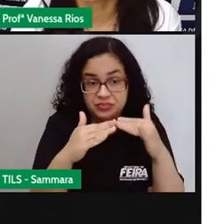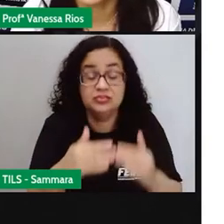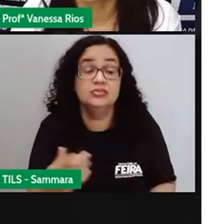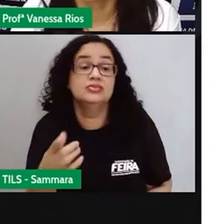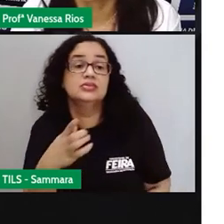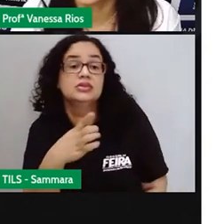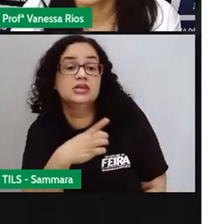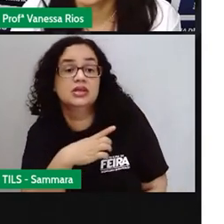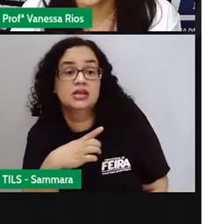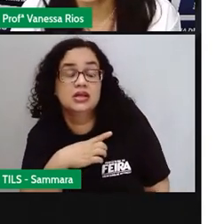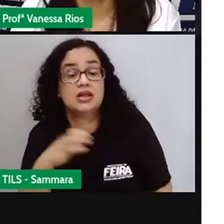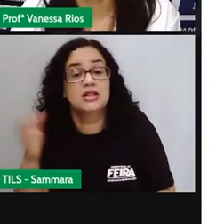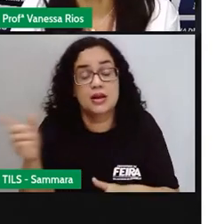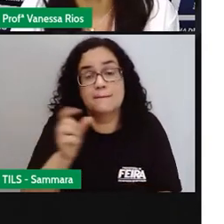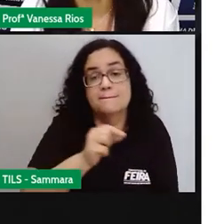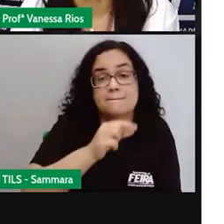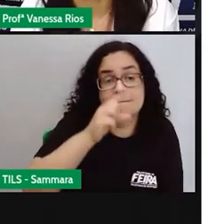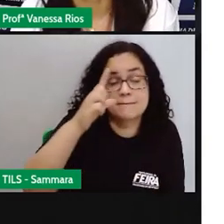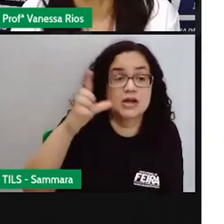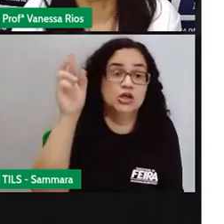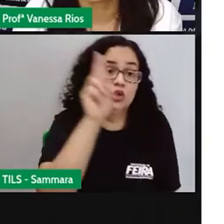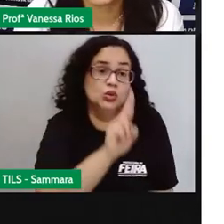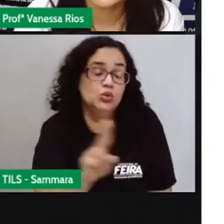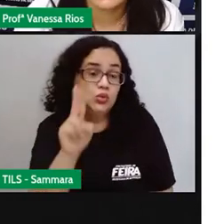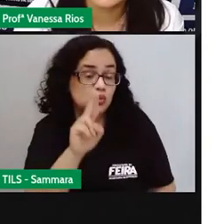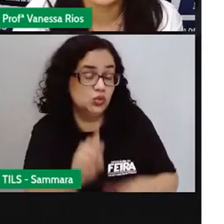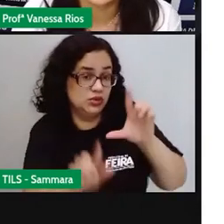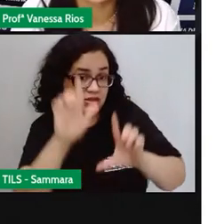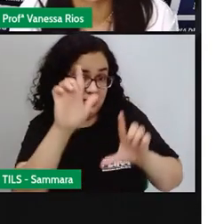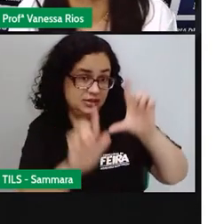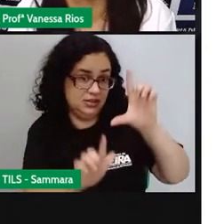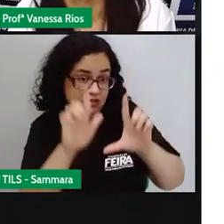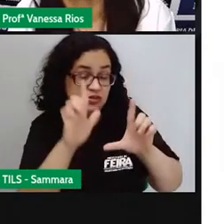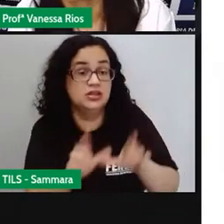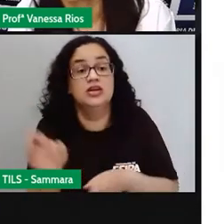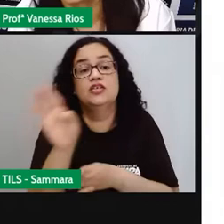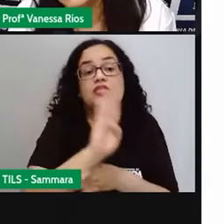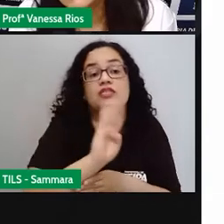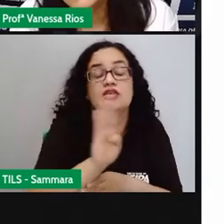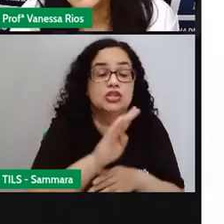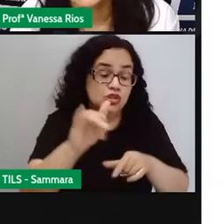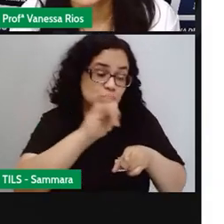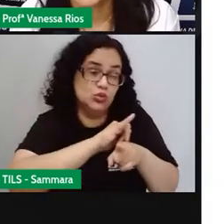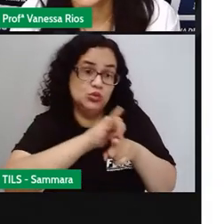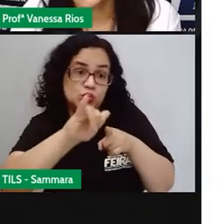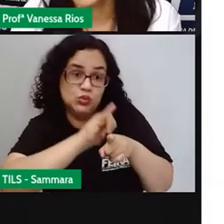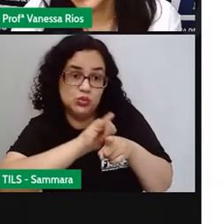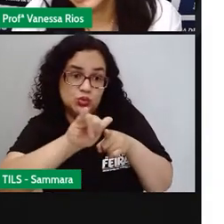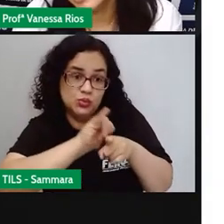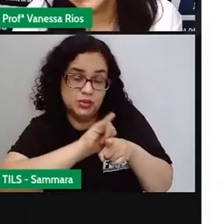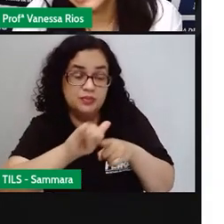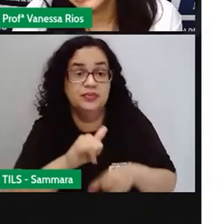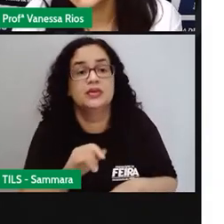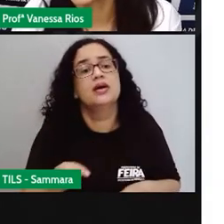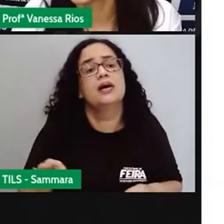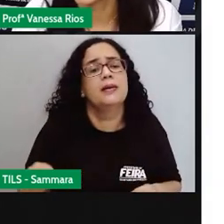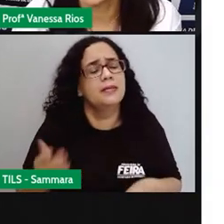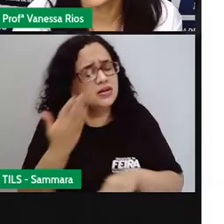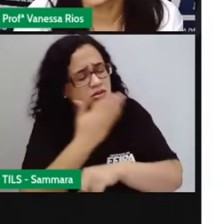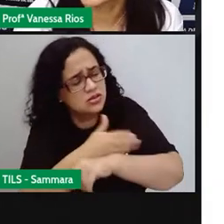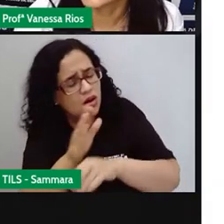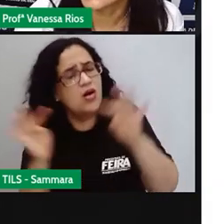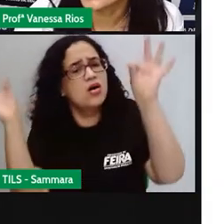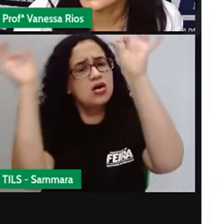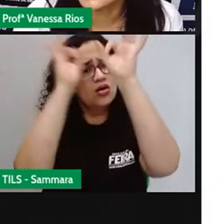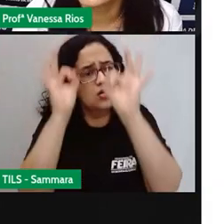influencia aí num tempo maior do uso aí da televisão, de assistir vídeos no YouTube, mas aí programa, lembra aí quando a